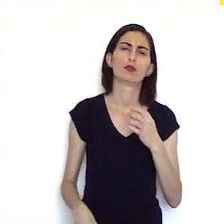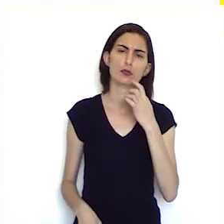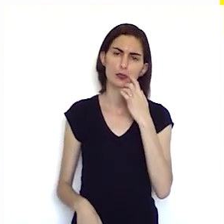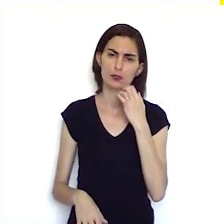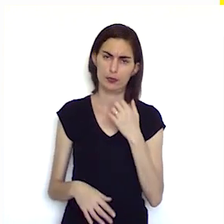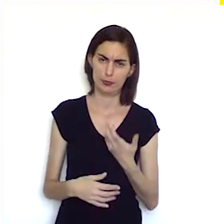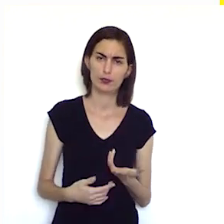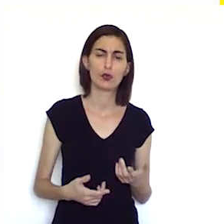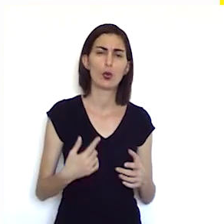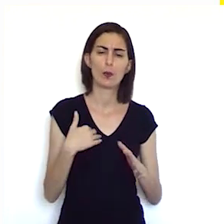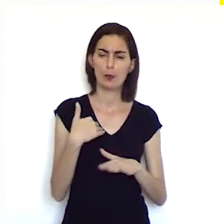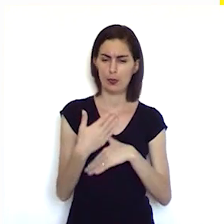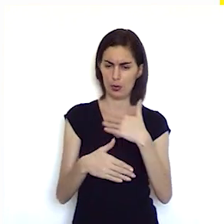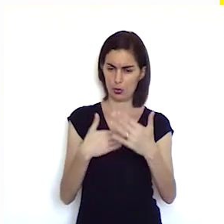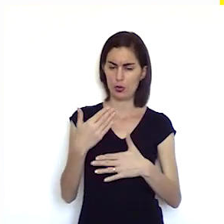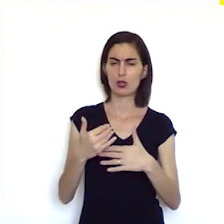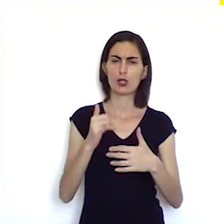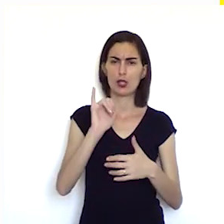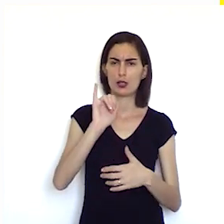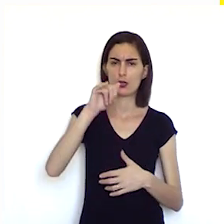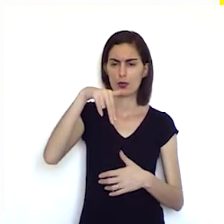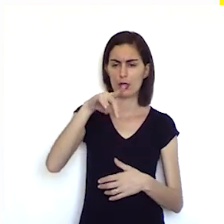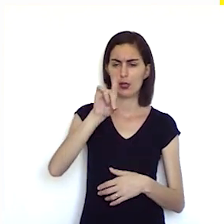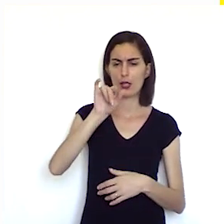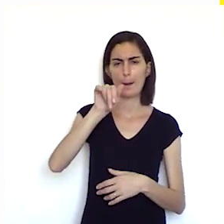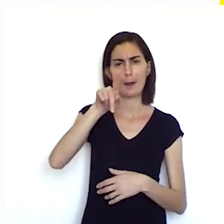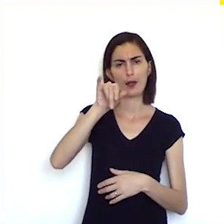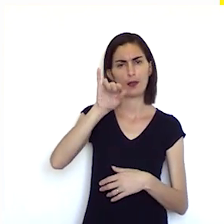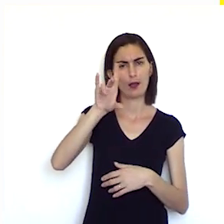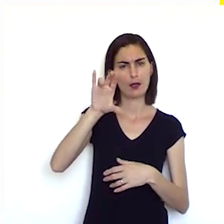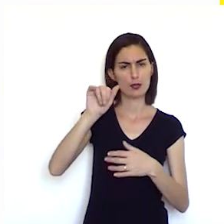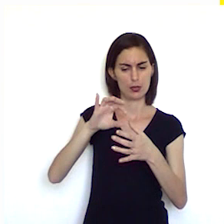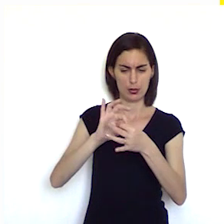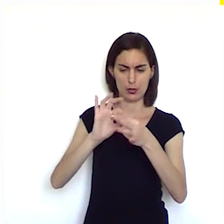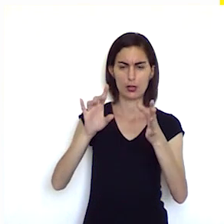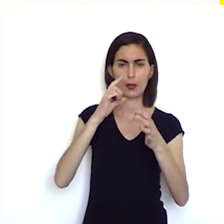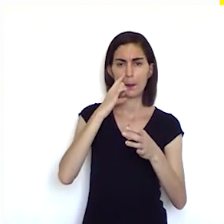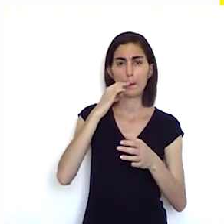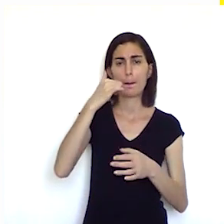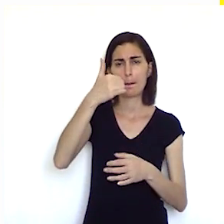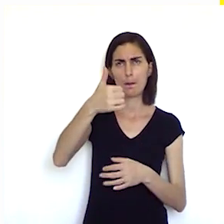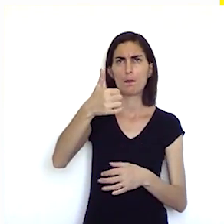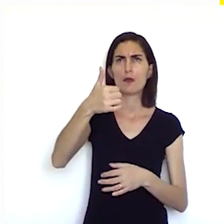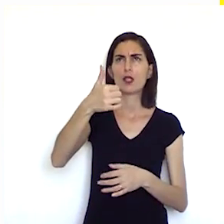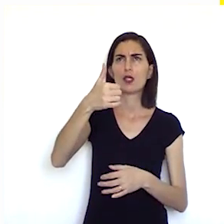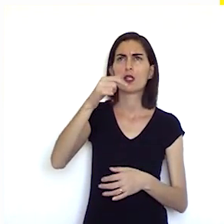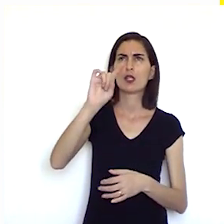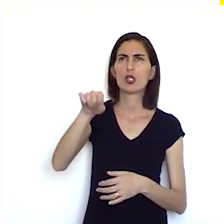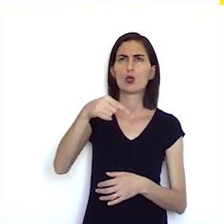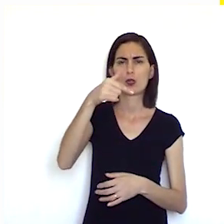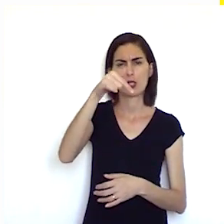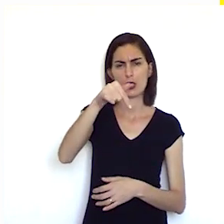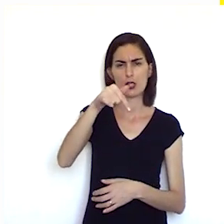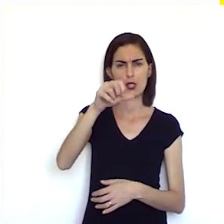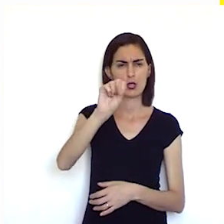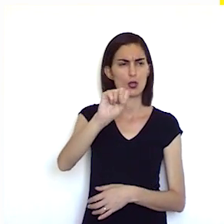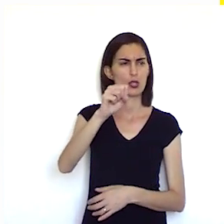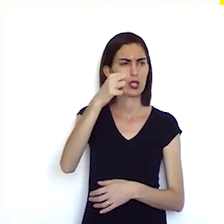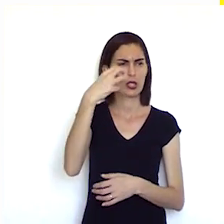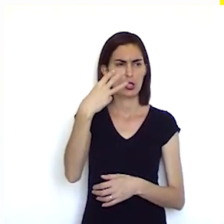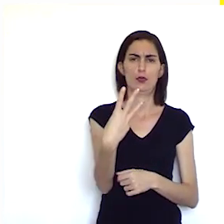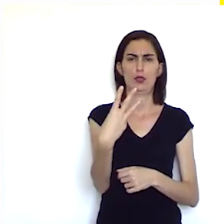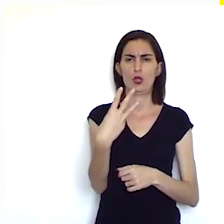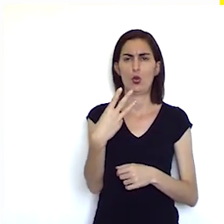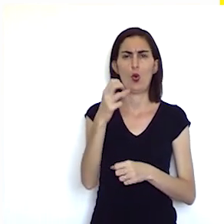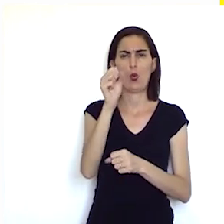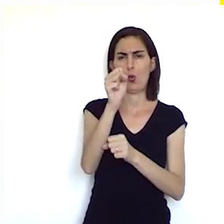de independência o processo de independência se consolidou na verdade em 1783 após